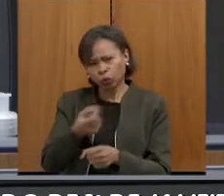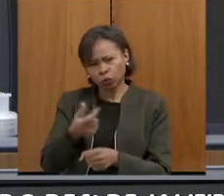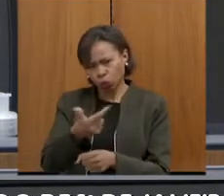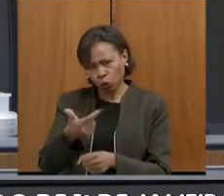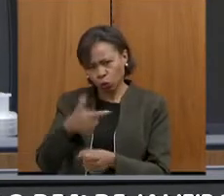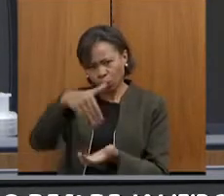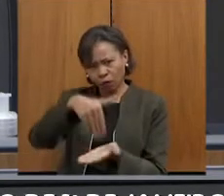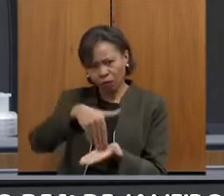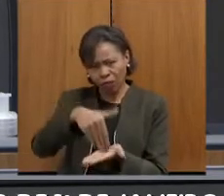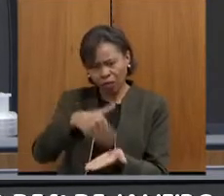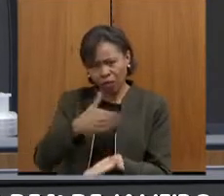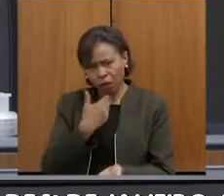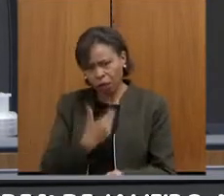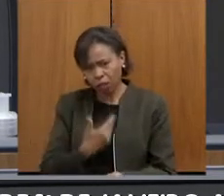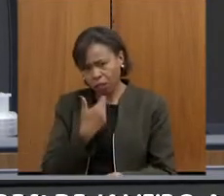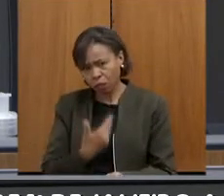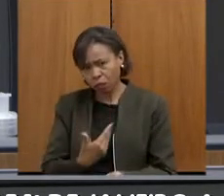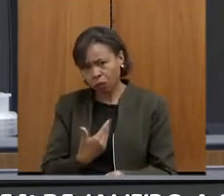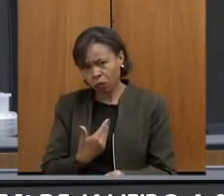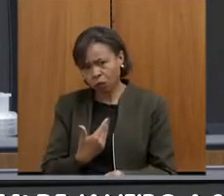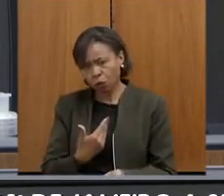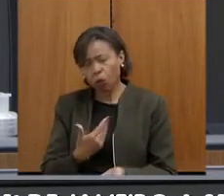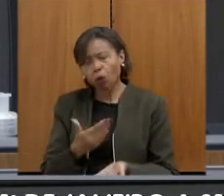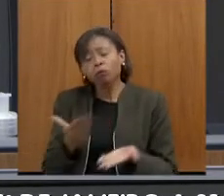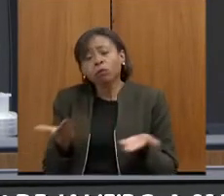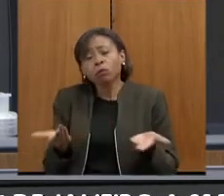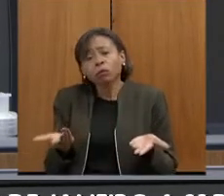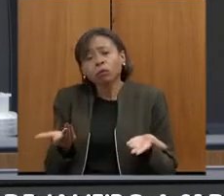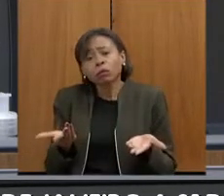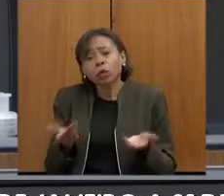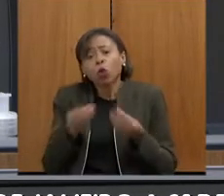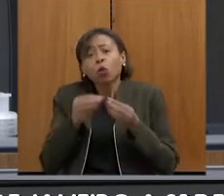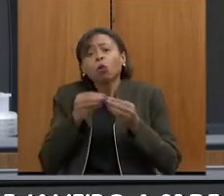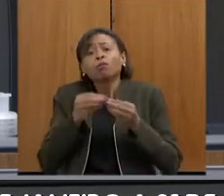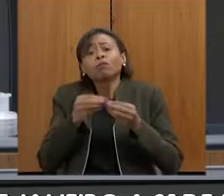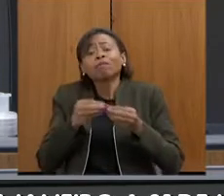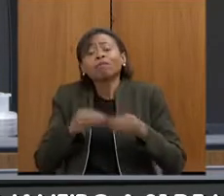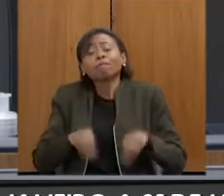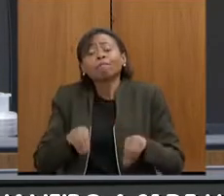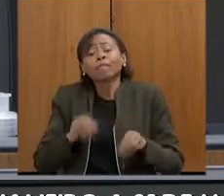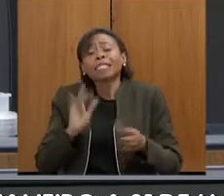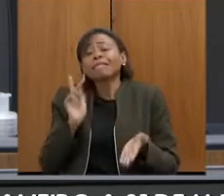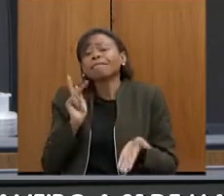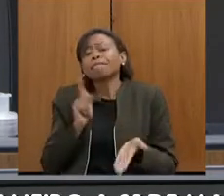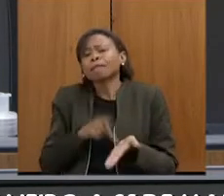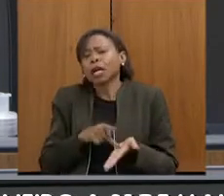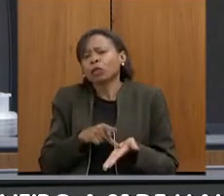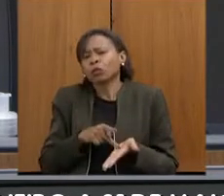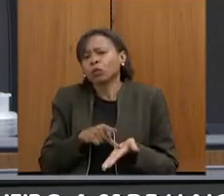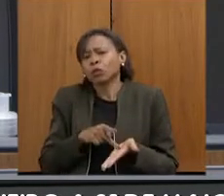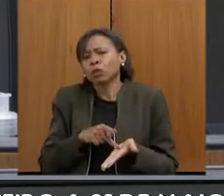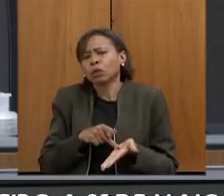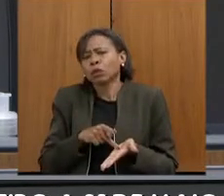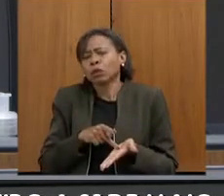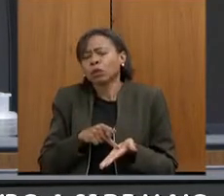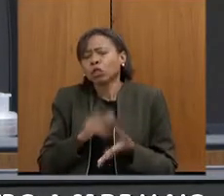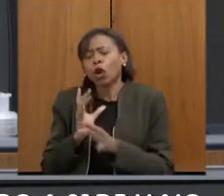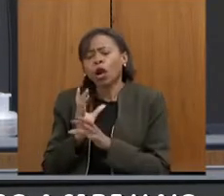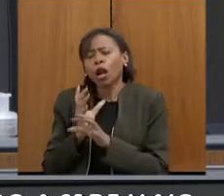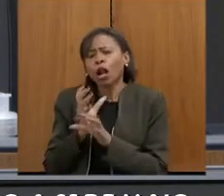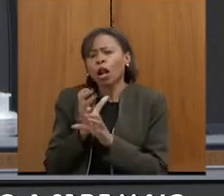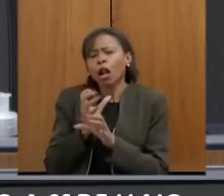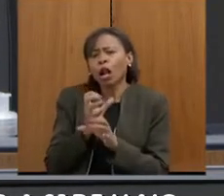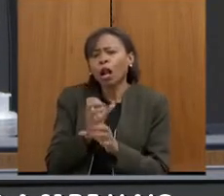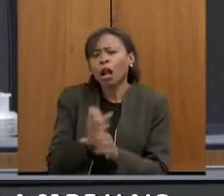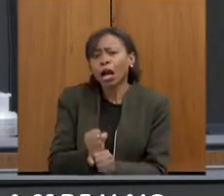qual que será o impacto concreto dessa perda no despêndio regular do